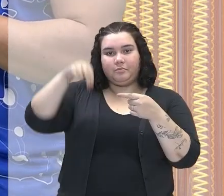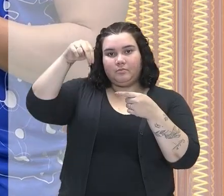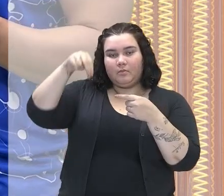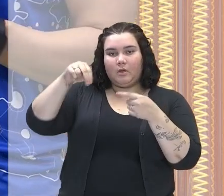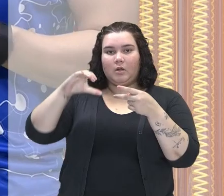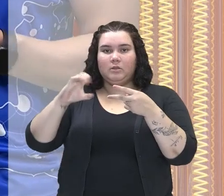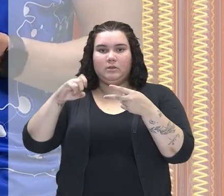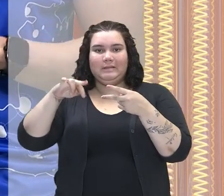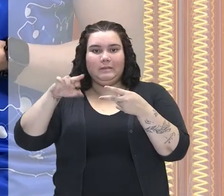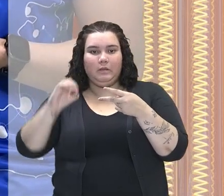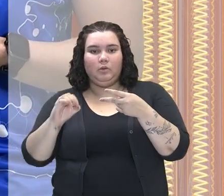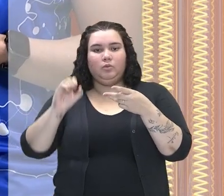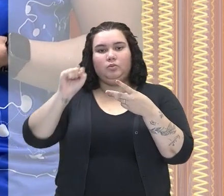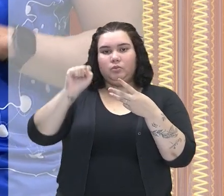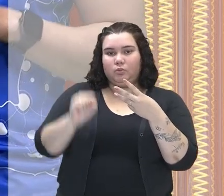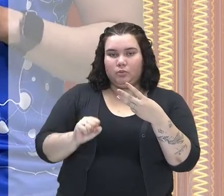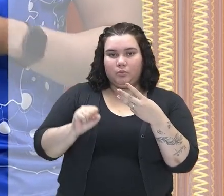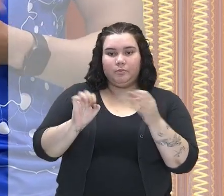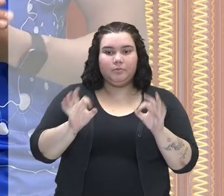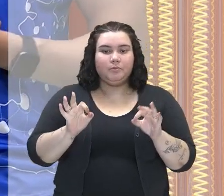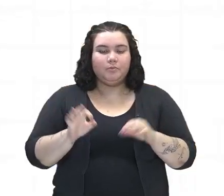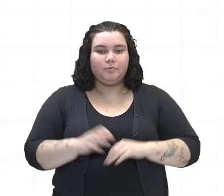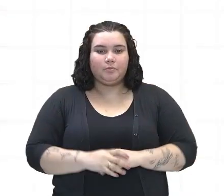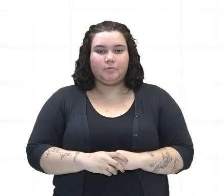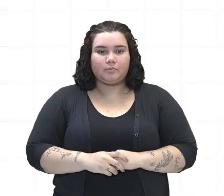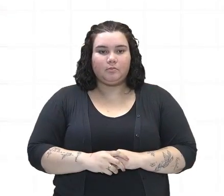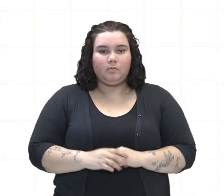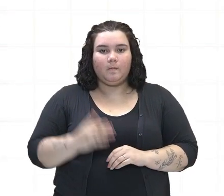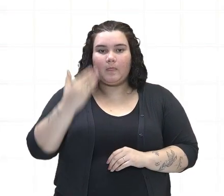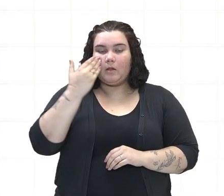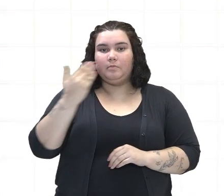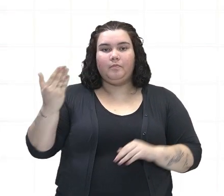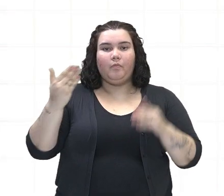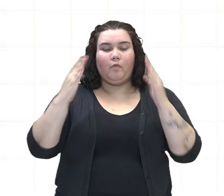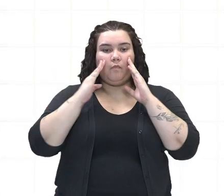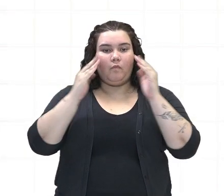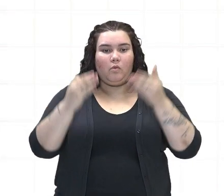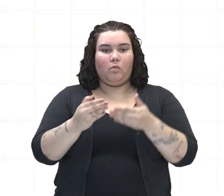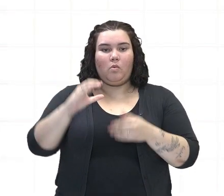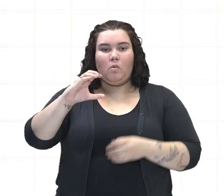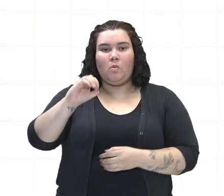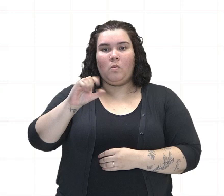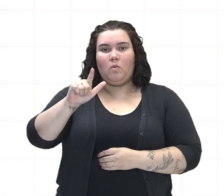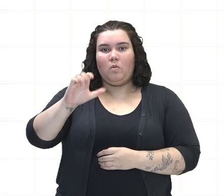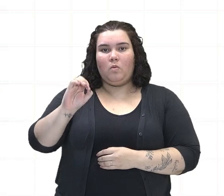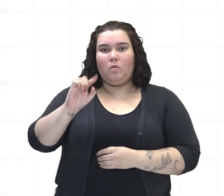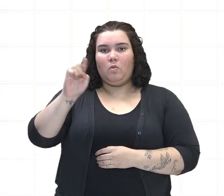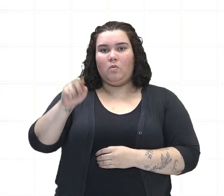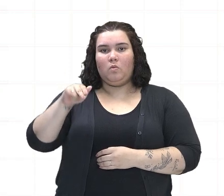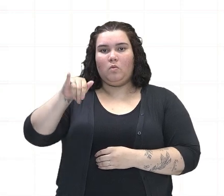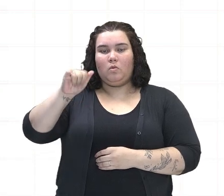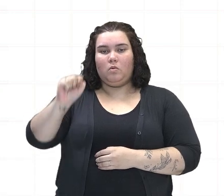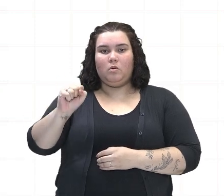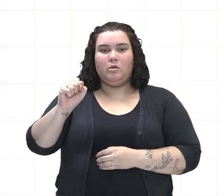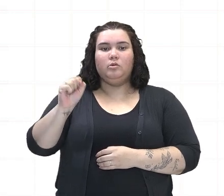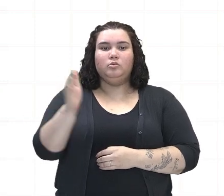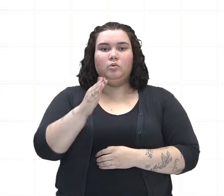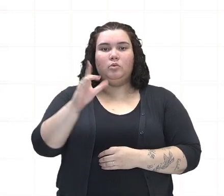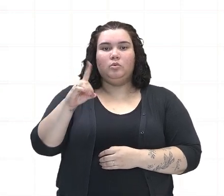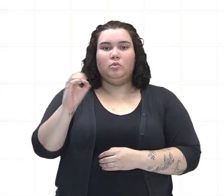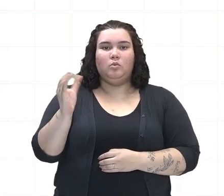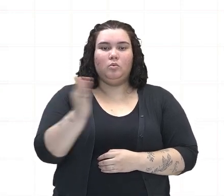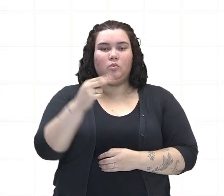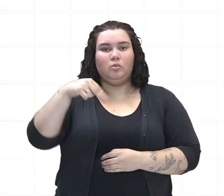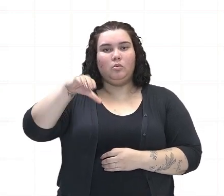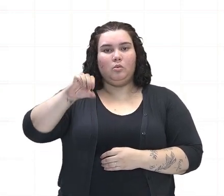colônias do centro e também colônias do sul. Acompanhem comigo. Bem, as colônias do norte, elas, o processo de colonização,